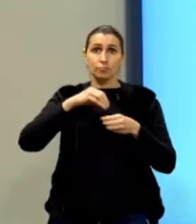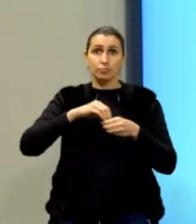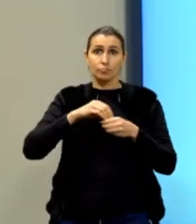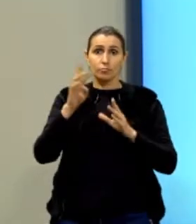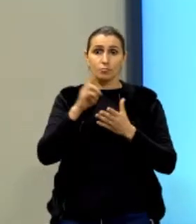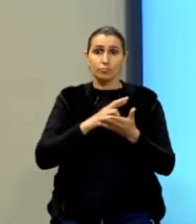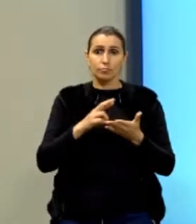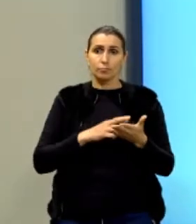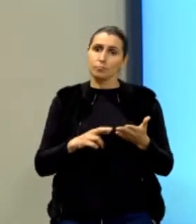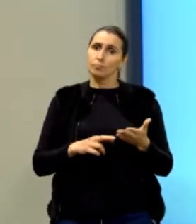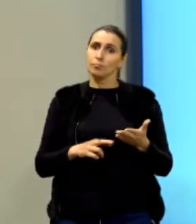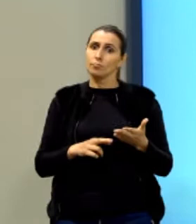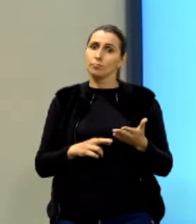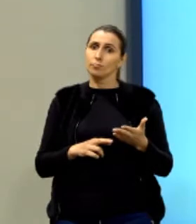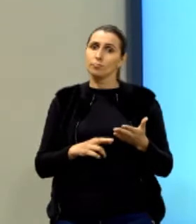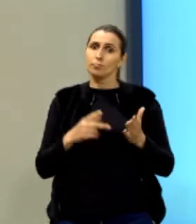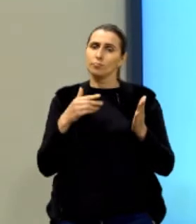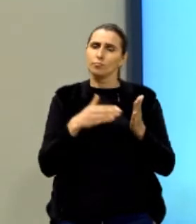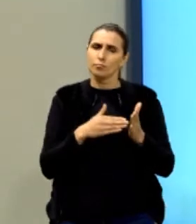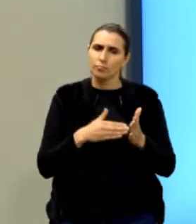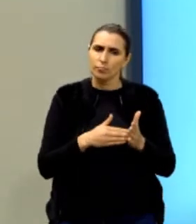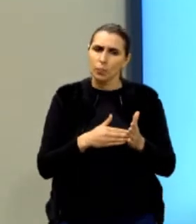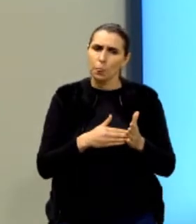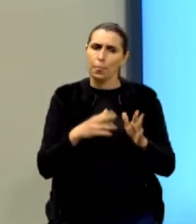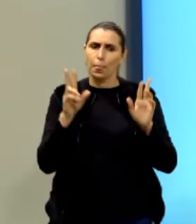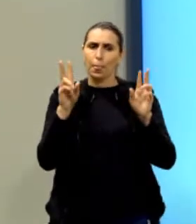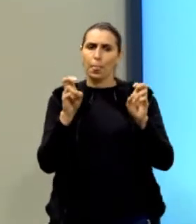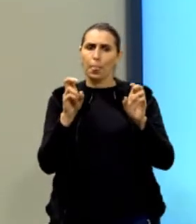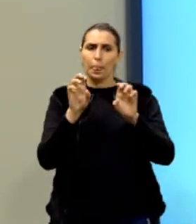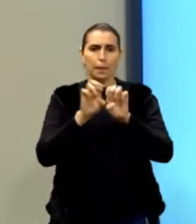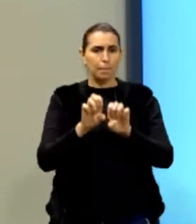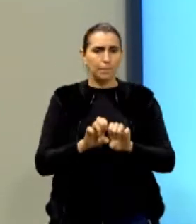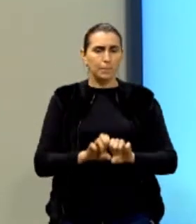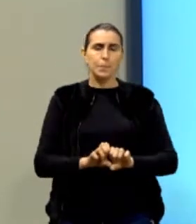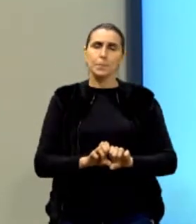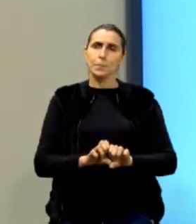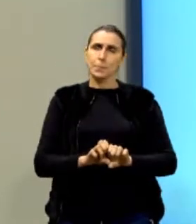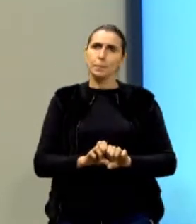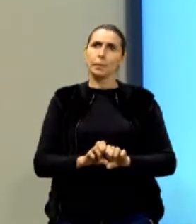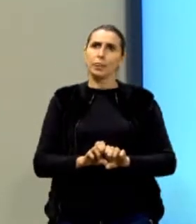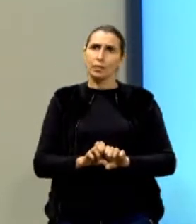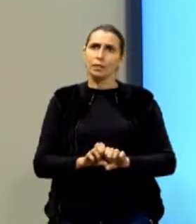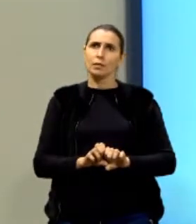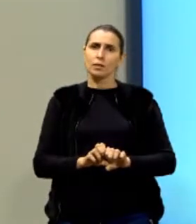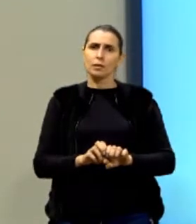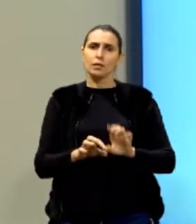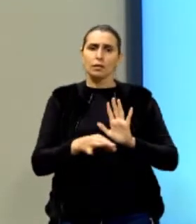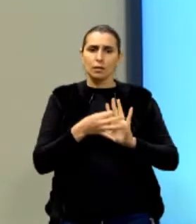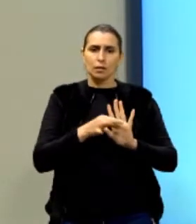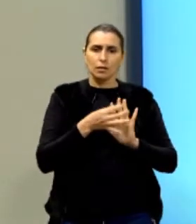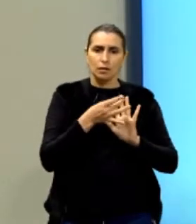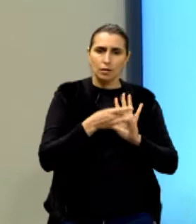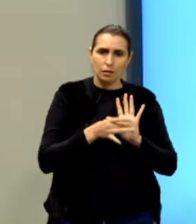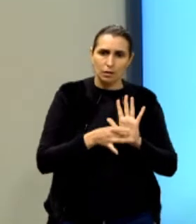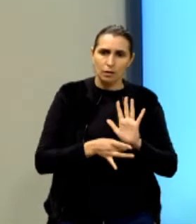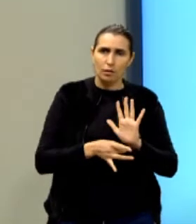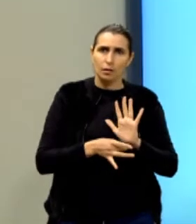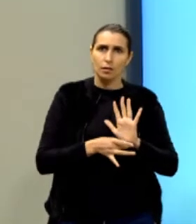redação, tá? E os limites do texto estrutural, tá? Que é o dissertativo argumentativo.